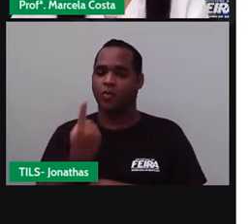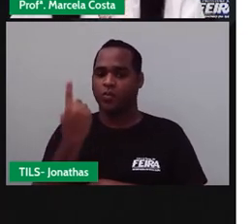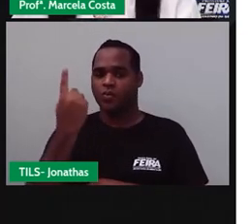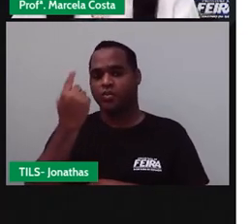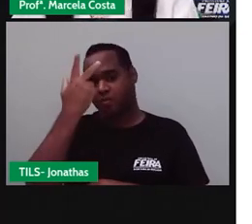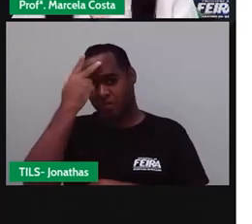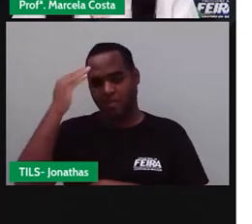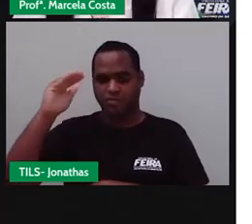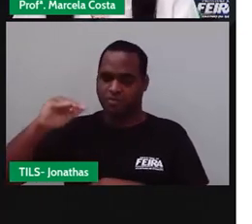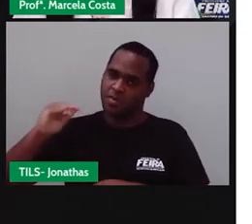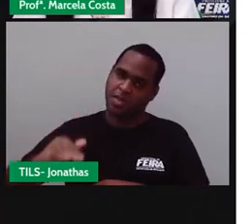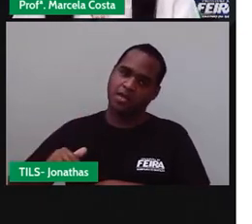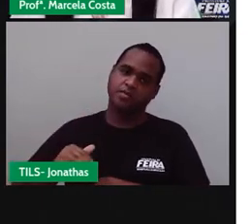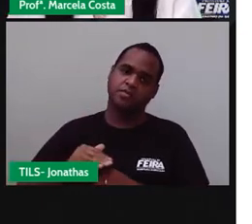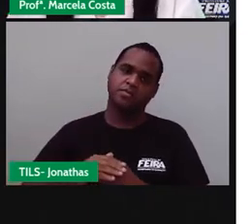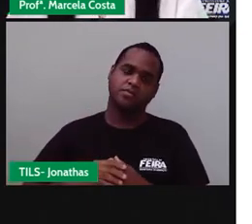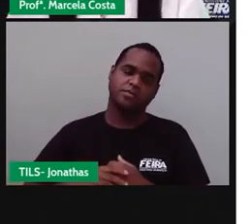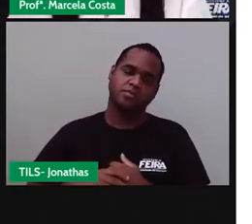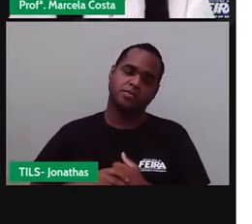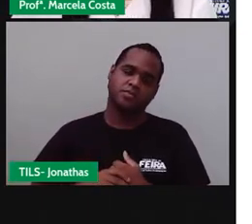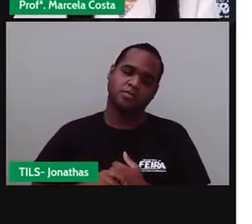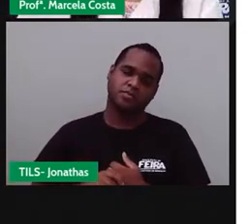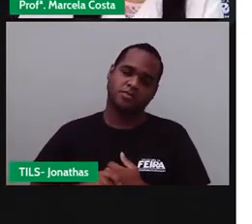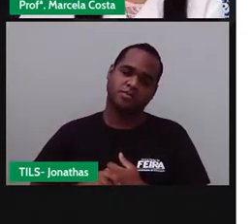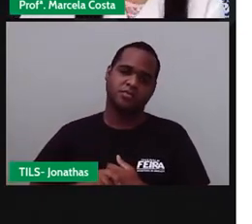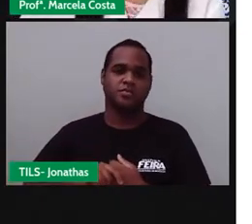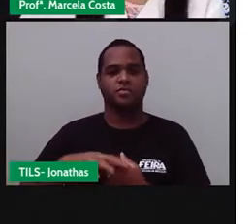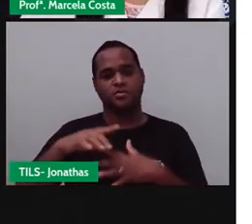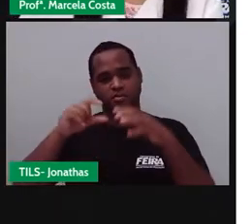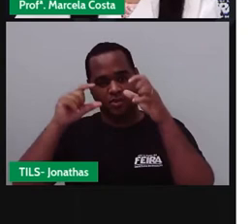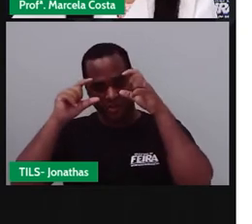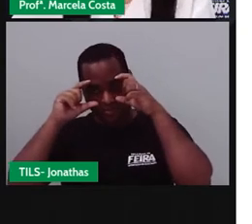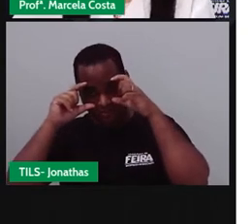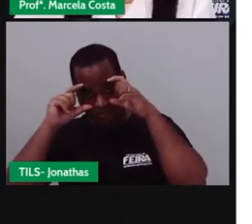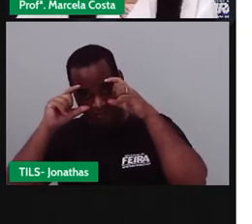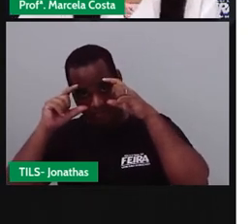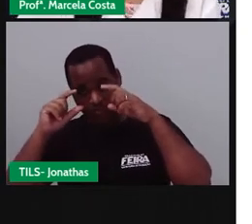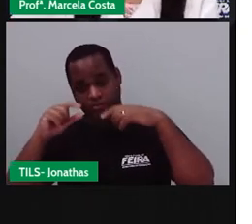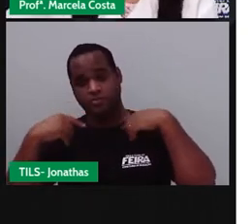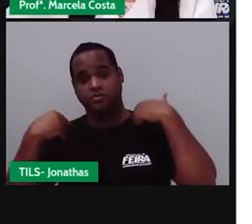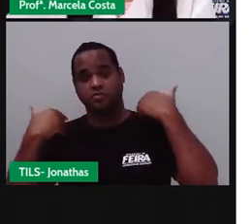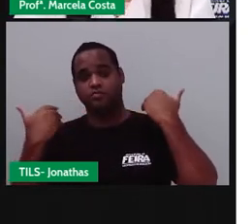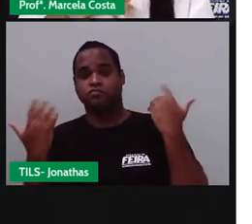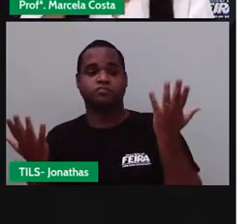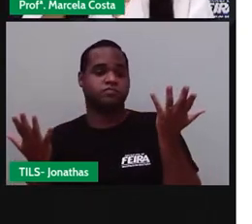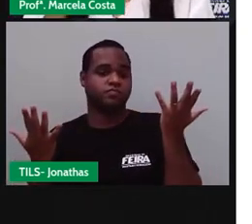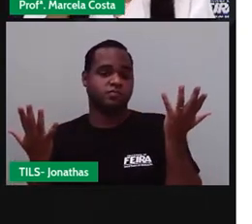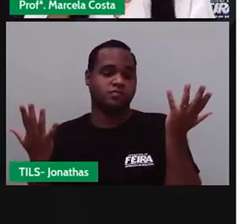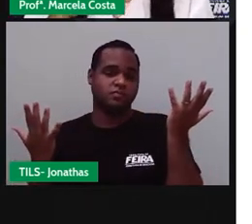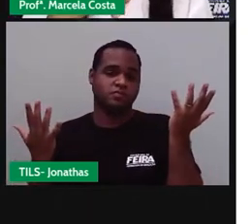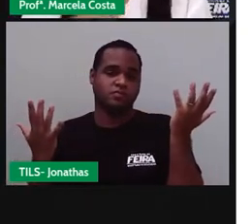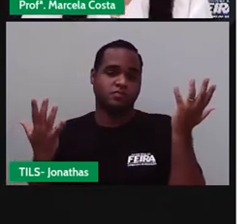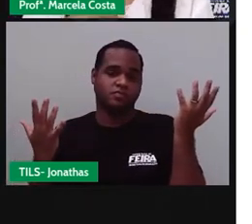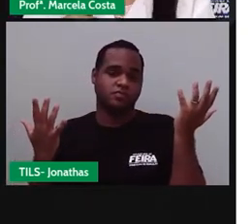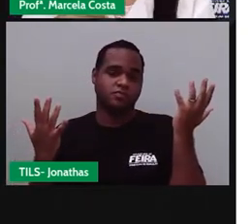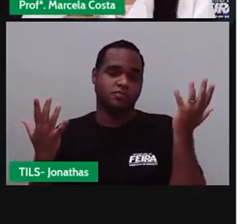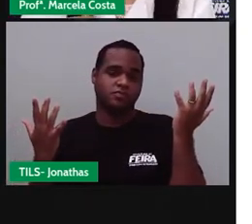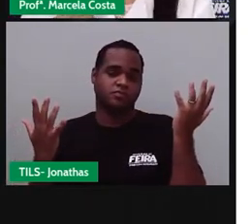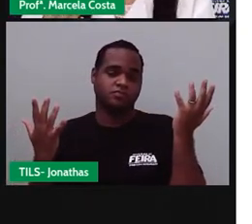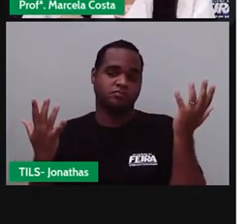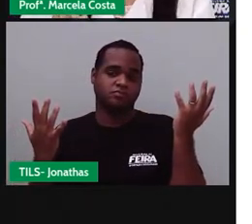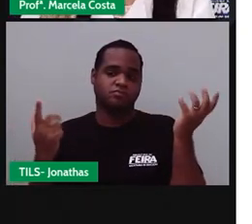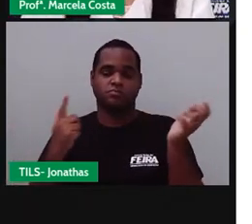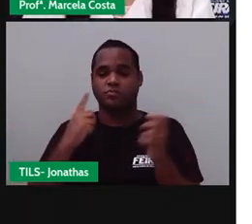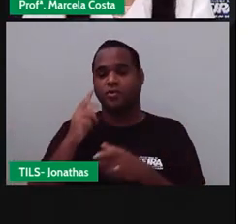ou por ser muito baixo, por usar óculos, ou por usar algum